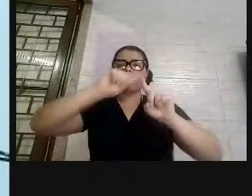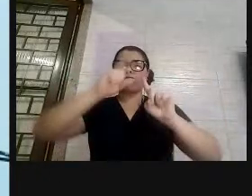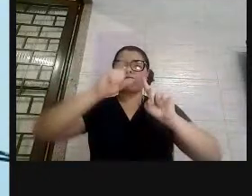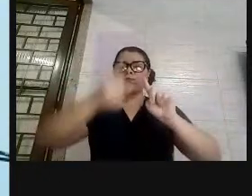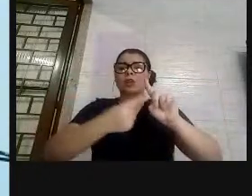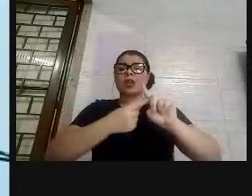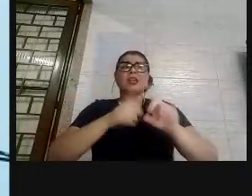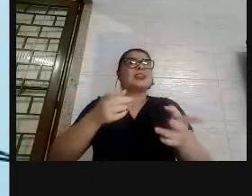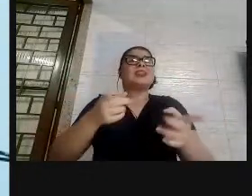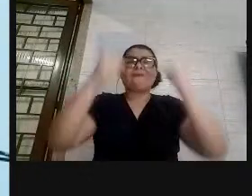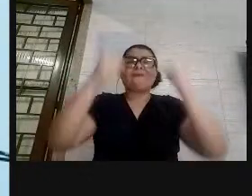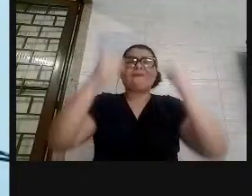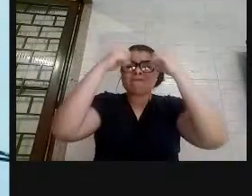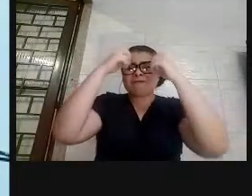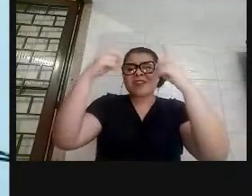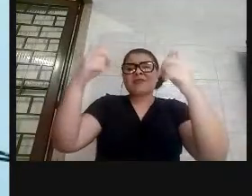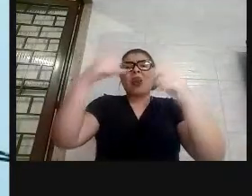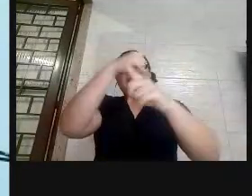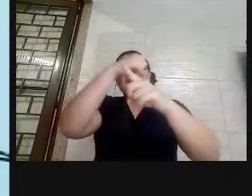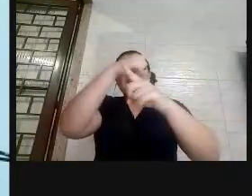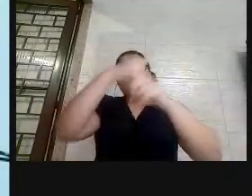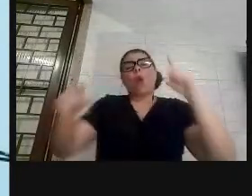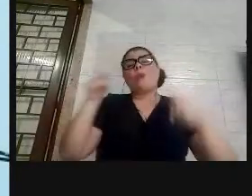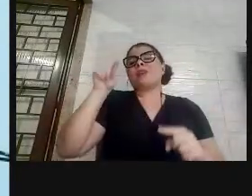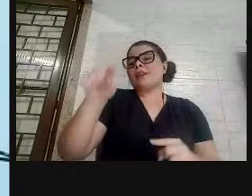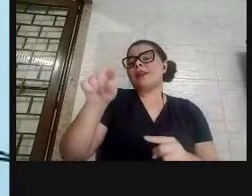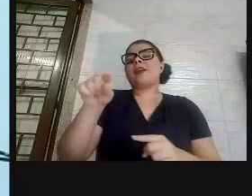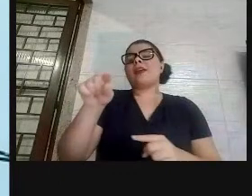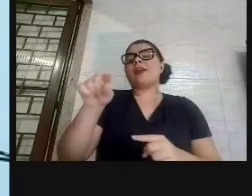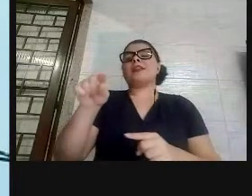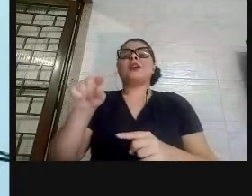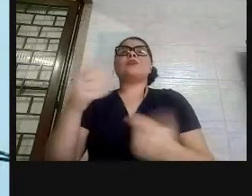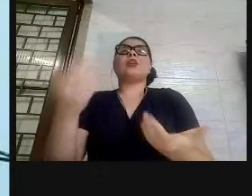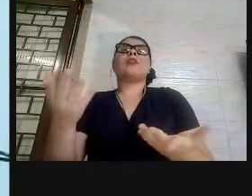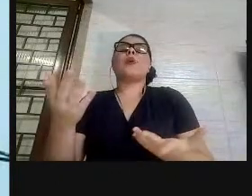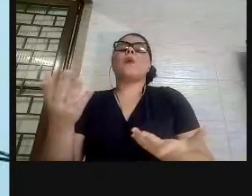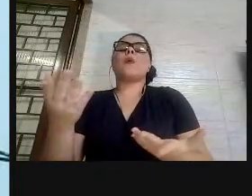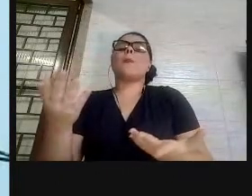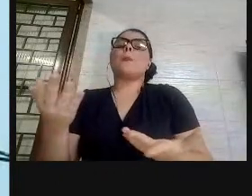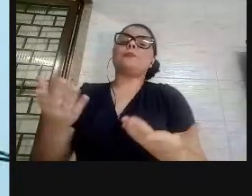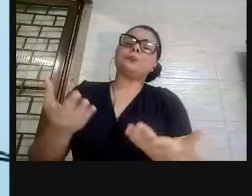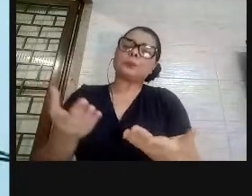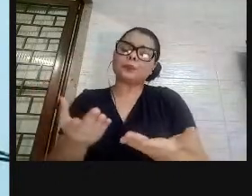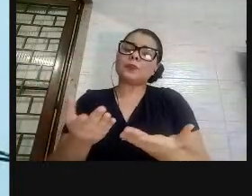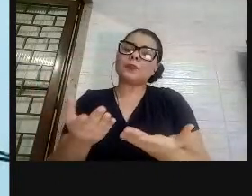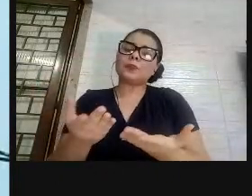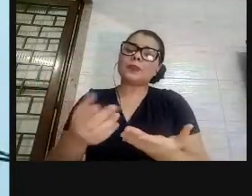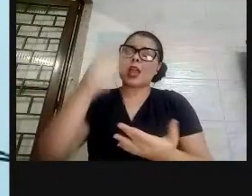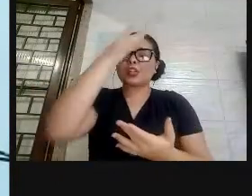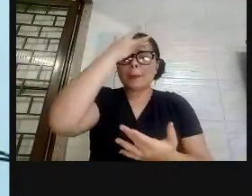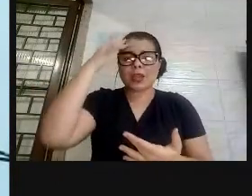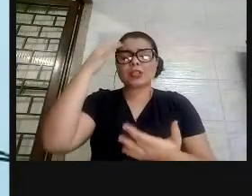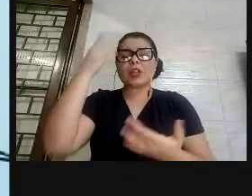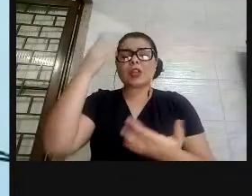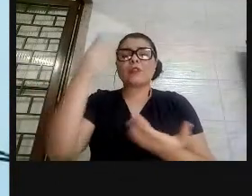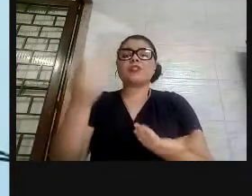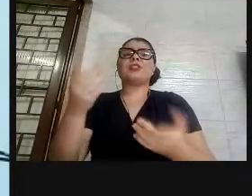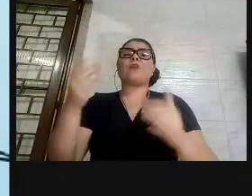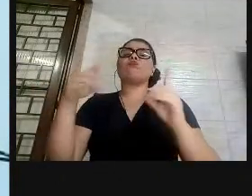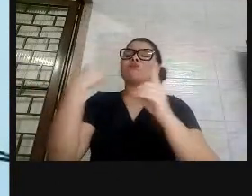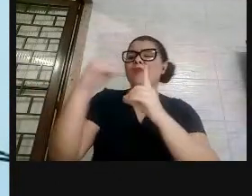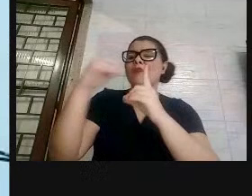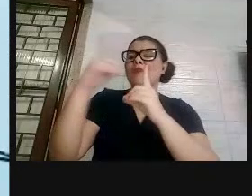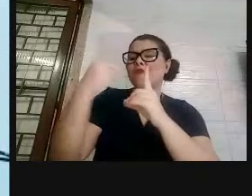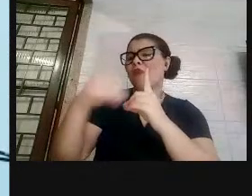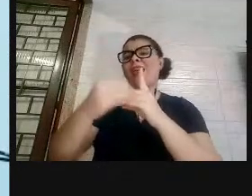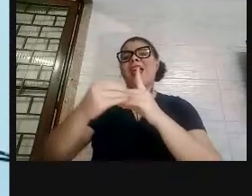simbolicamente contra ela, contra a situação das pessoas que são vulneráveis, que são